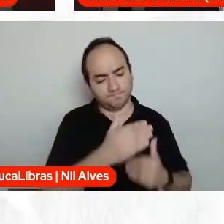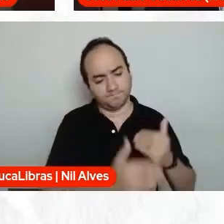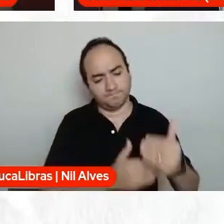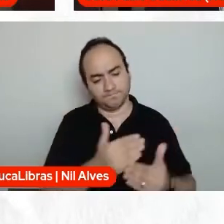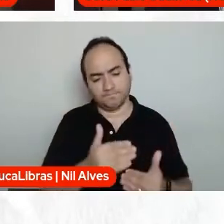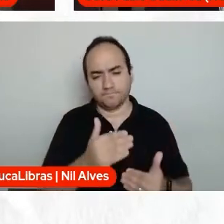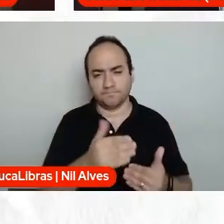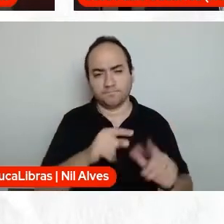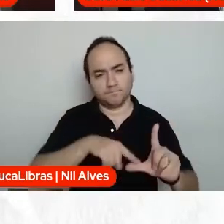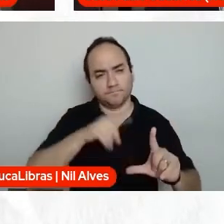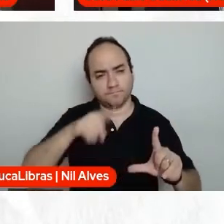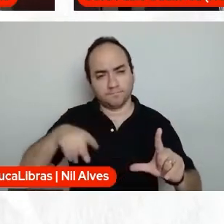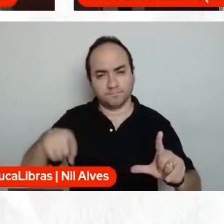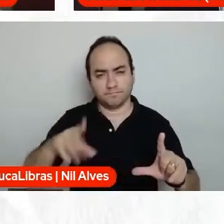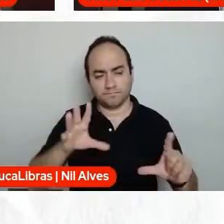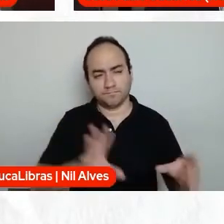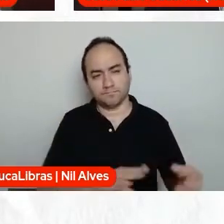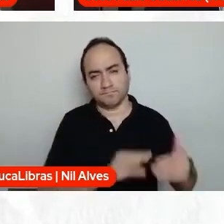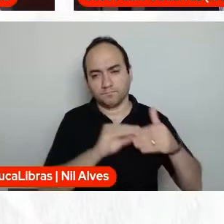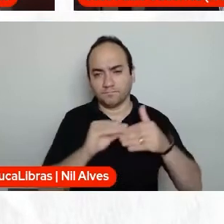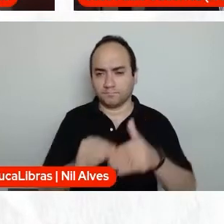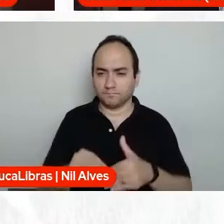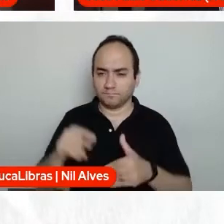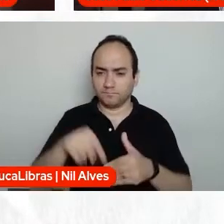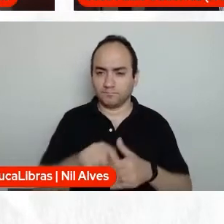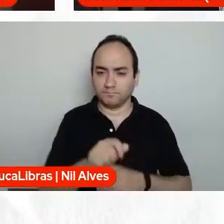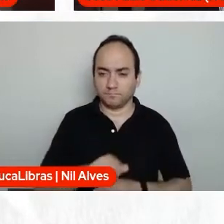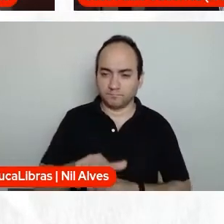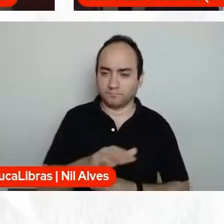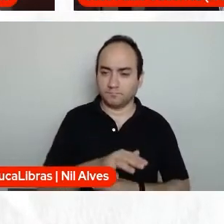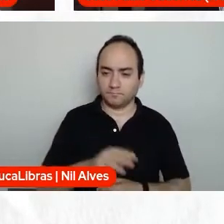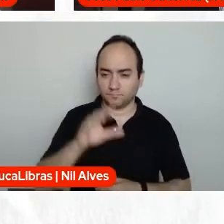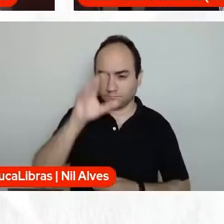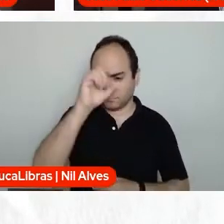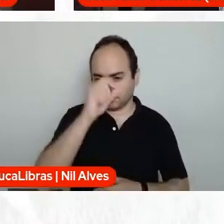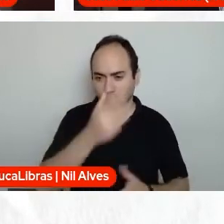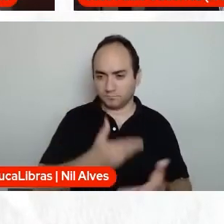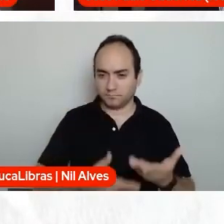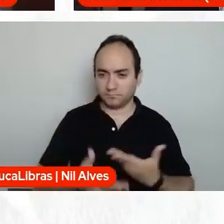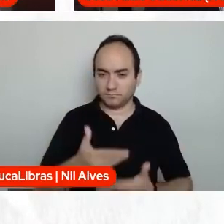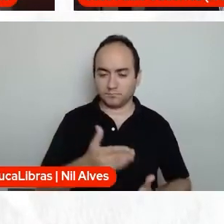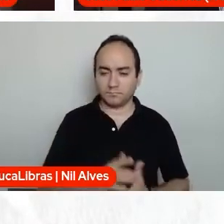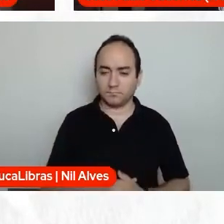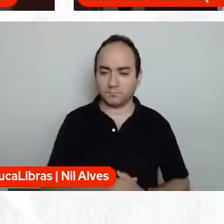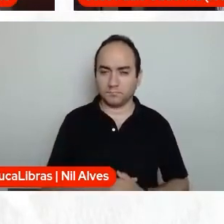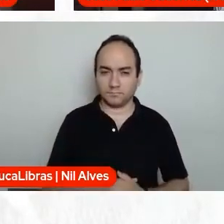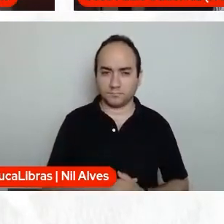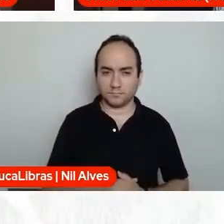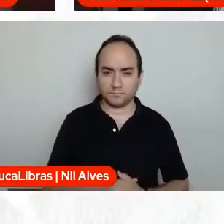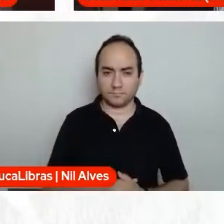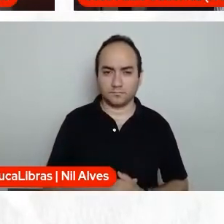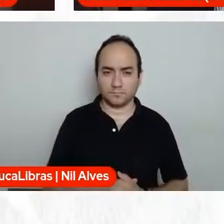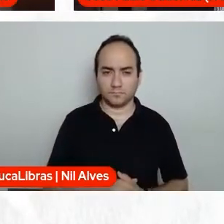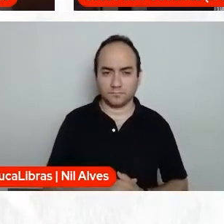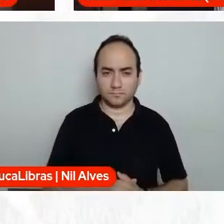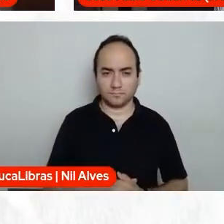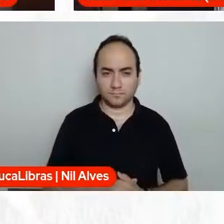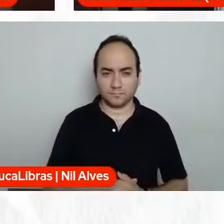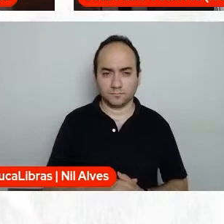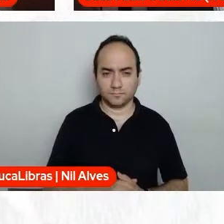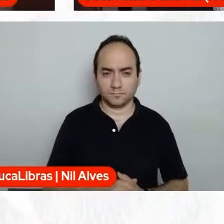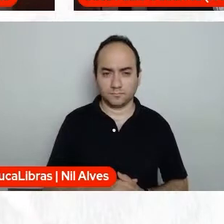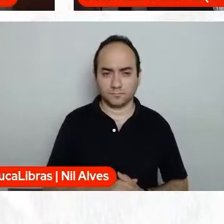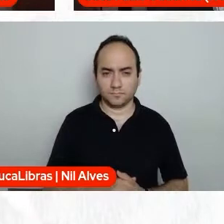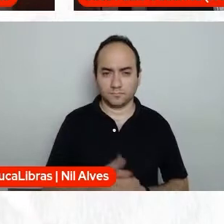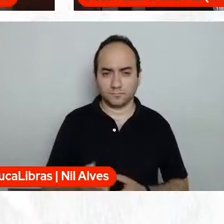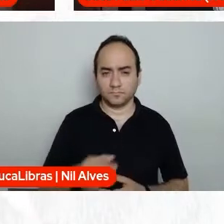vão tentando trazer, né? Mas, e aí respondendo, respondendo não, ô, Dilsa, eu